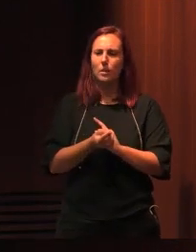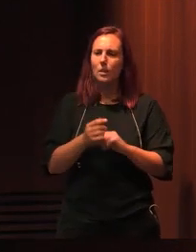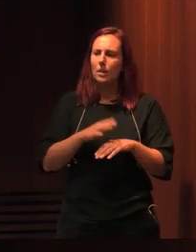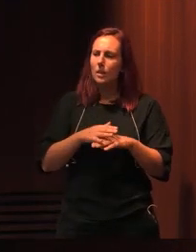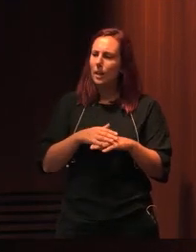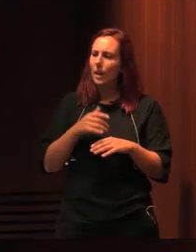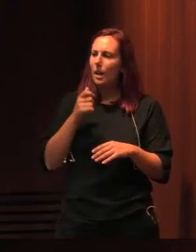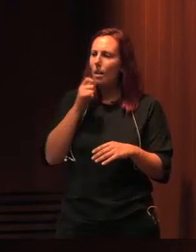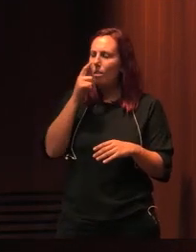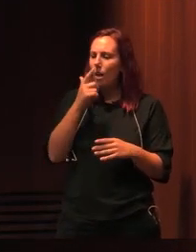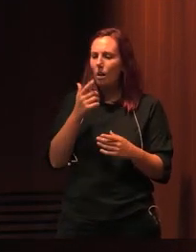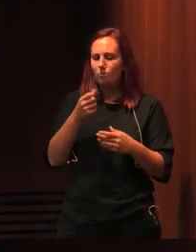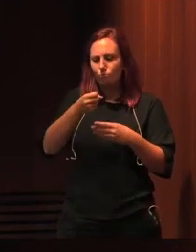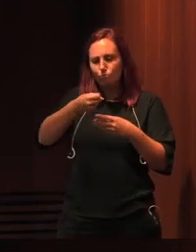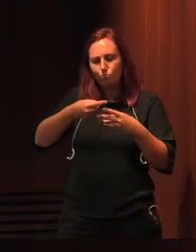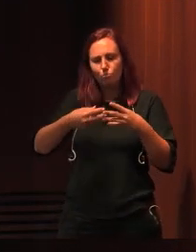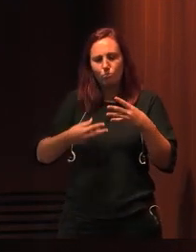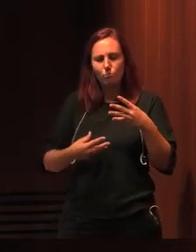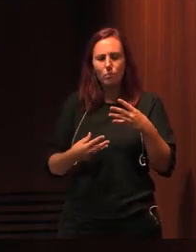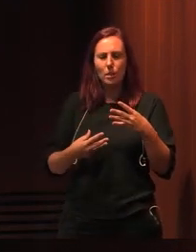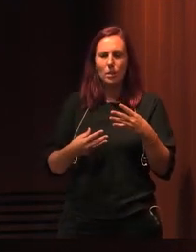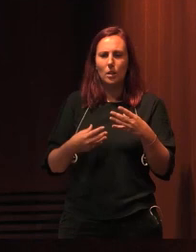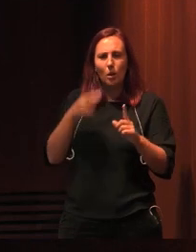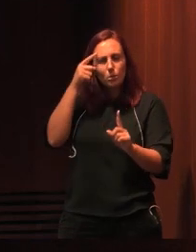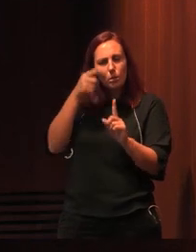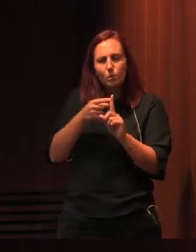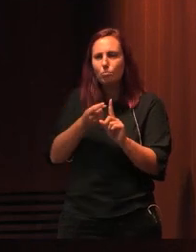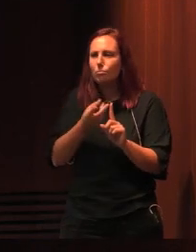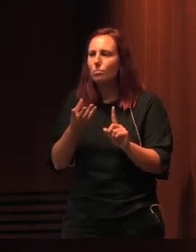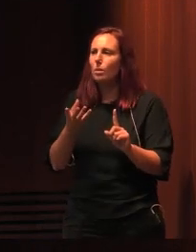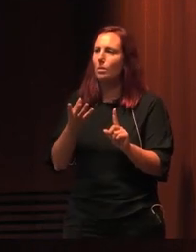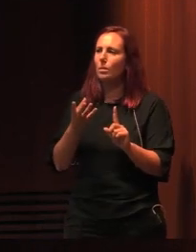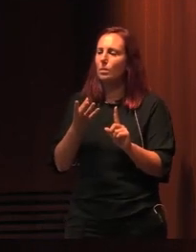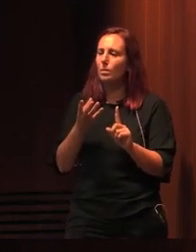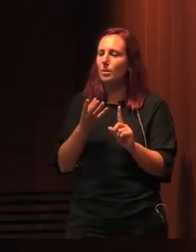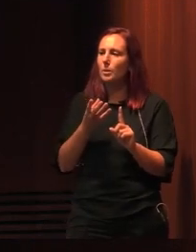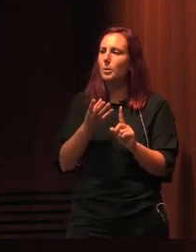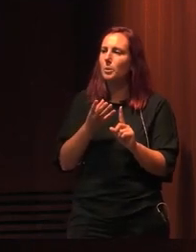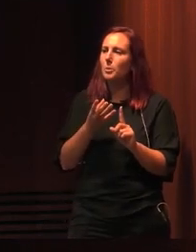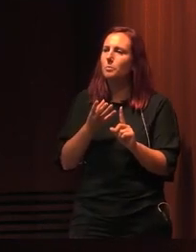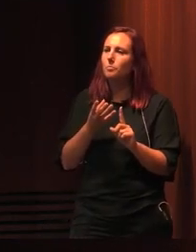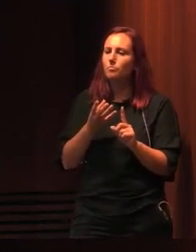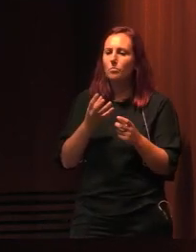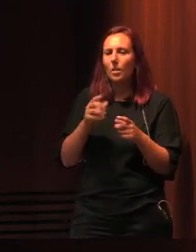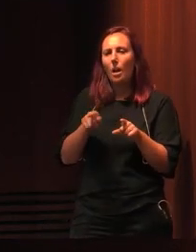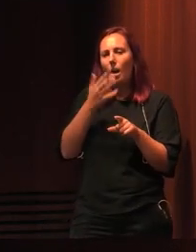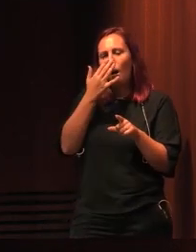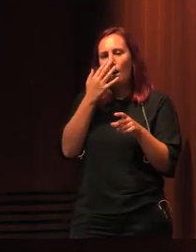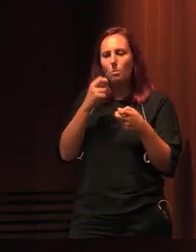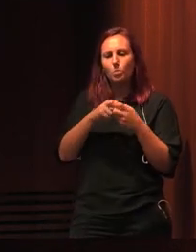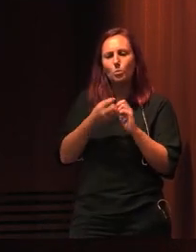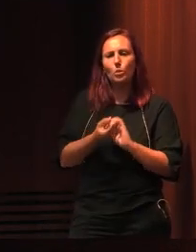oporia a um conjunto de fins tão não problemáticos?